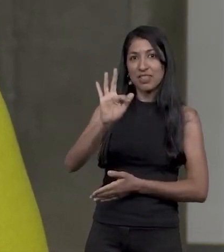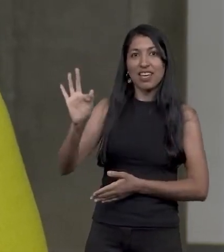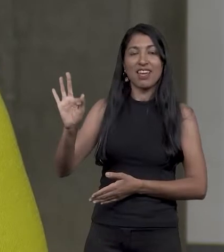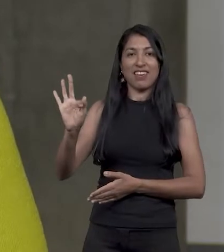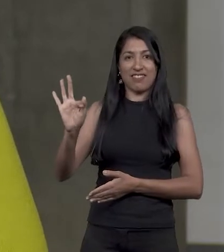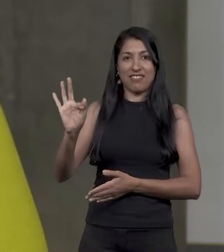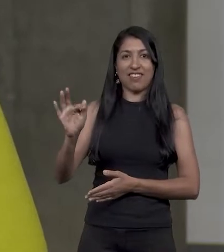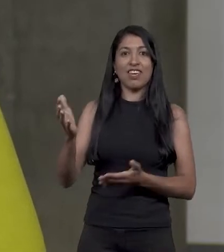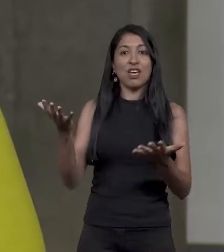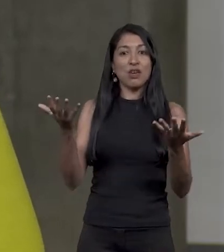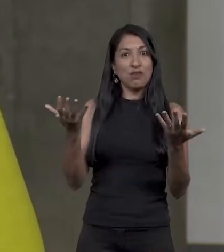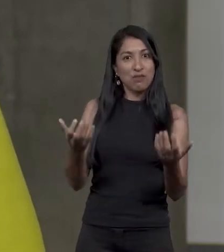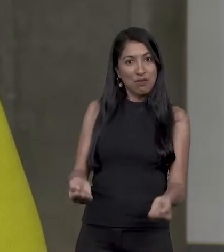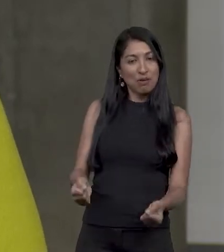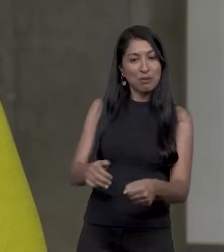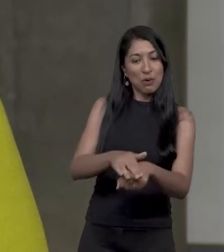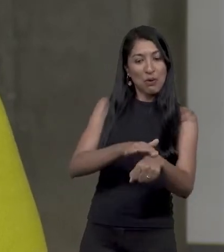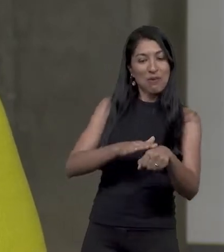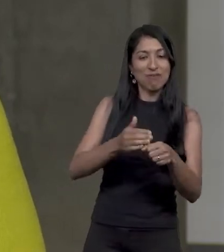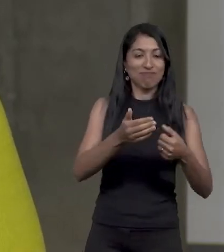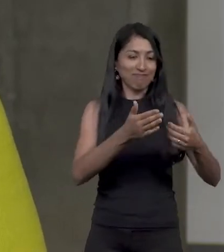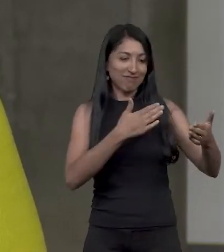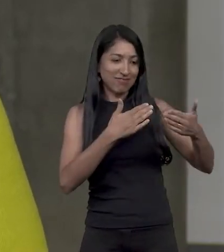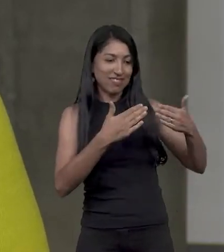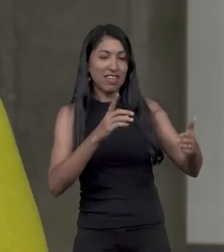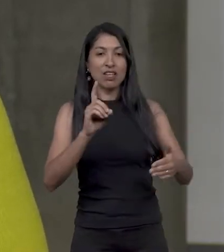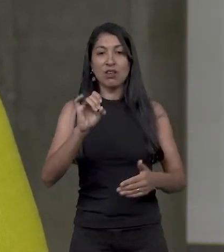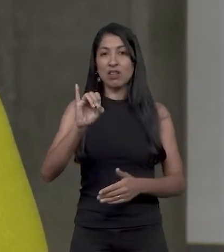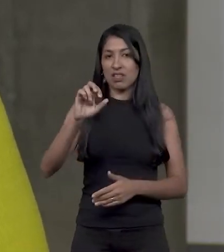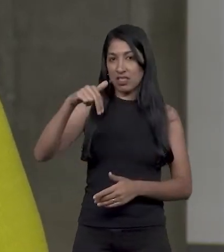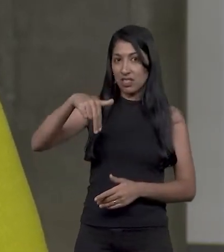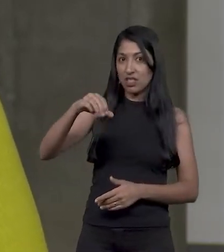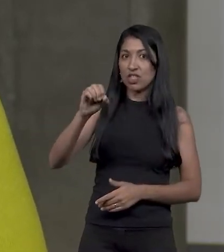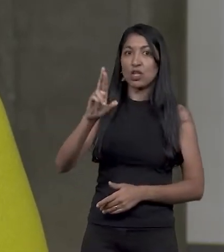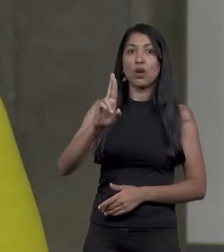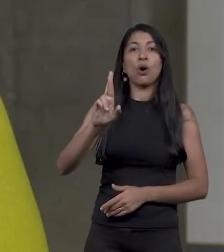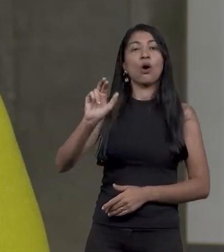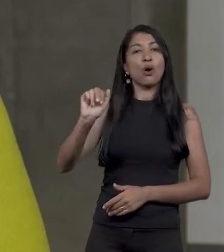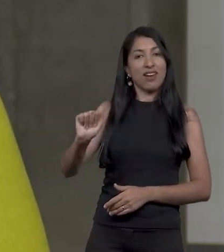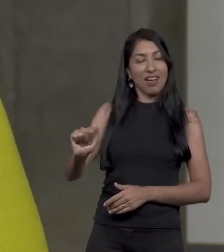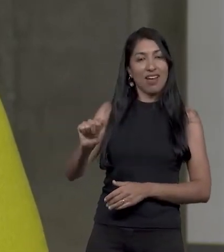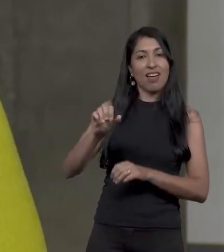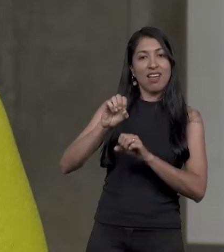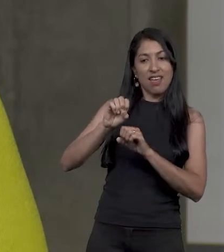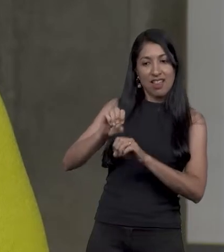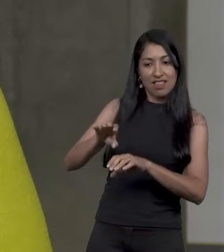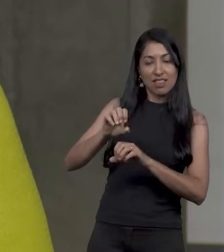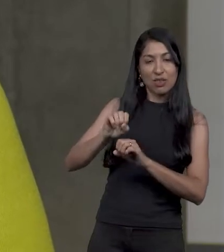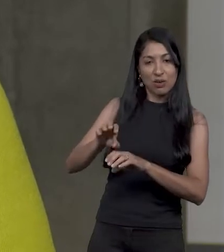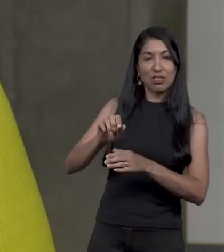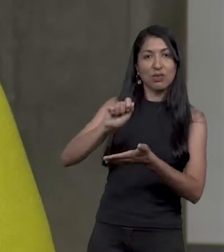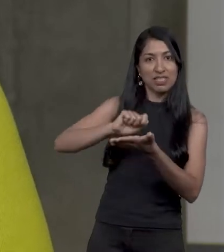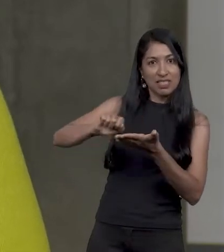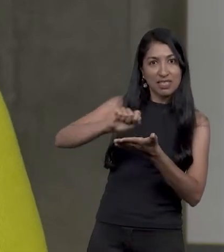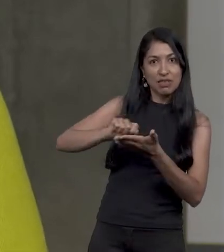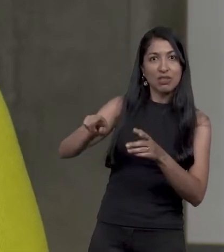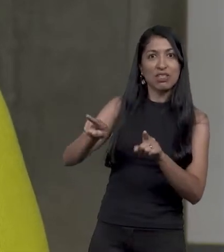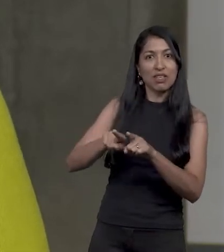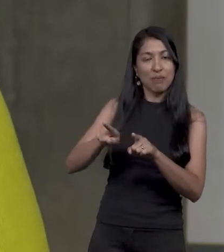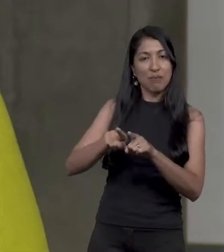Para isso, nós vamos conversar com Dinorah Couto Cansado, educadora e escritora. Ela foi